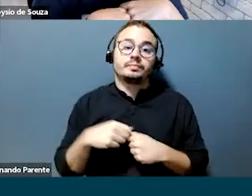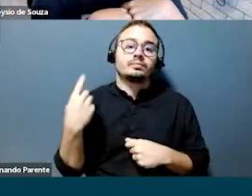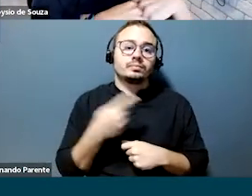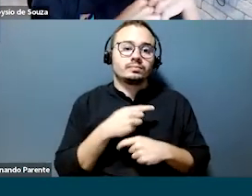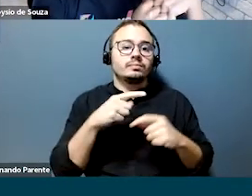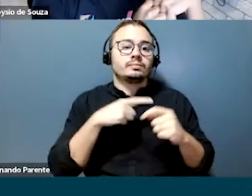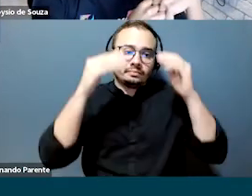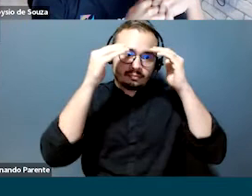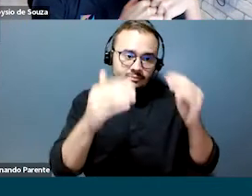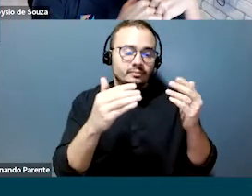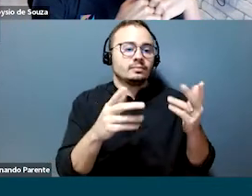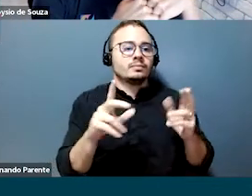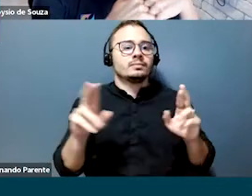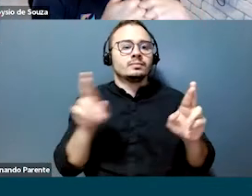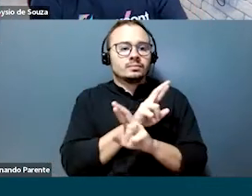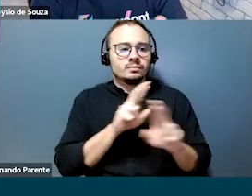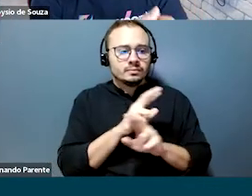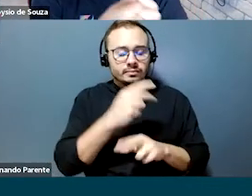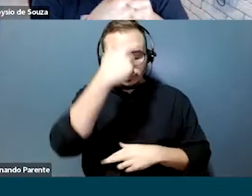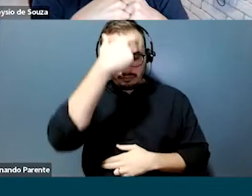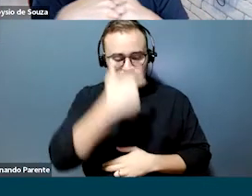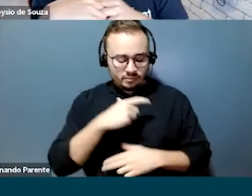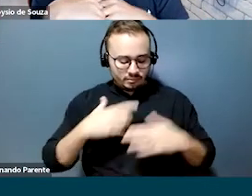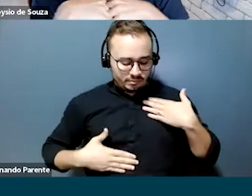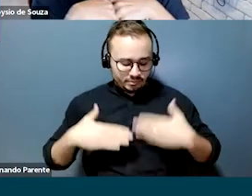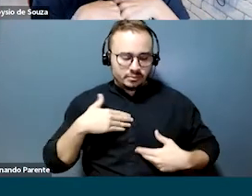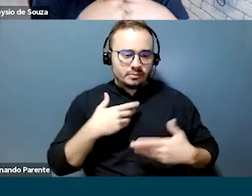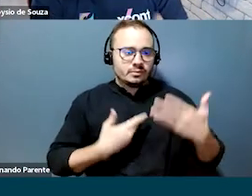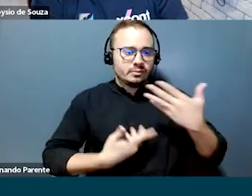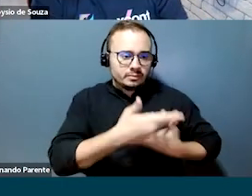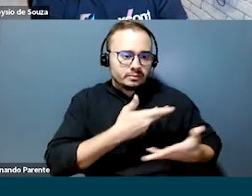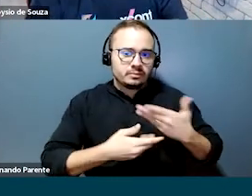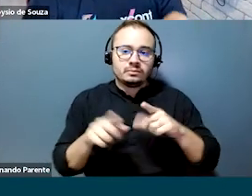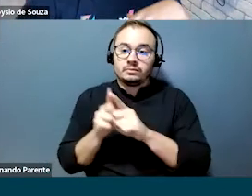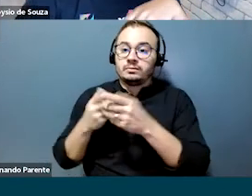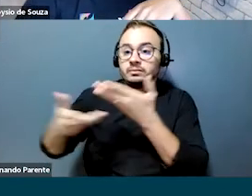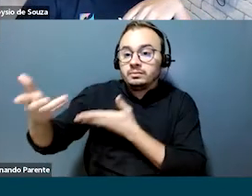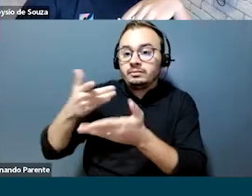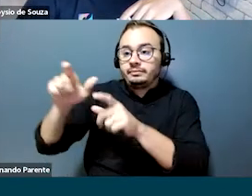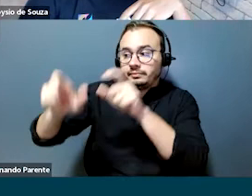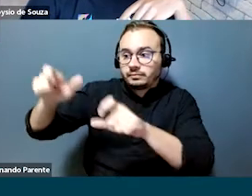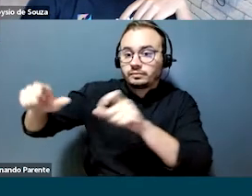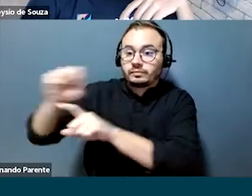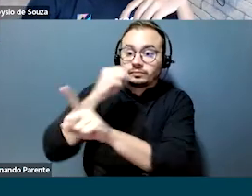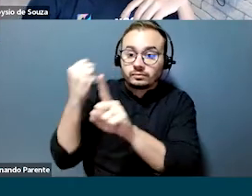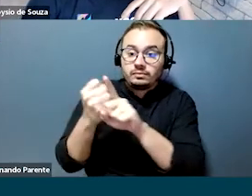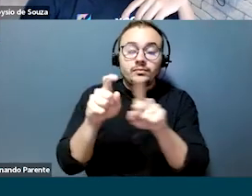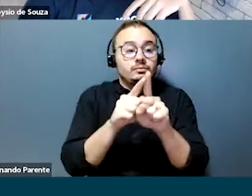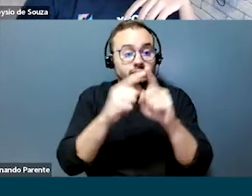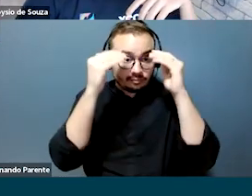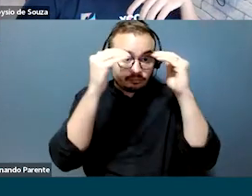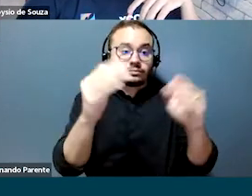respeitando as relações das pessoas consigo mesmas, com as outras pessoas e com a natureza principalmente.